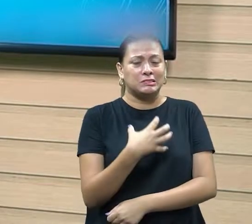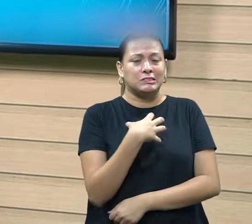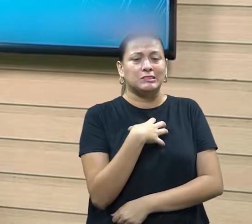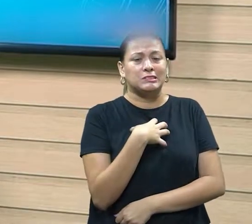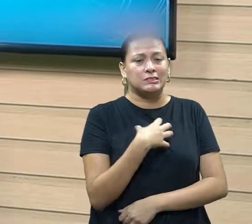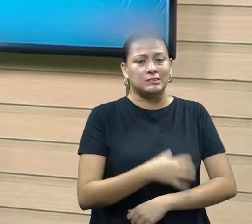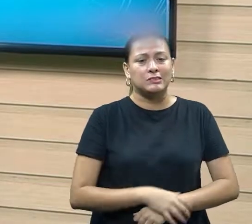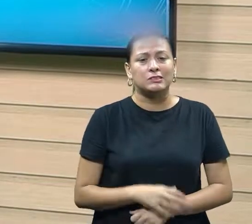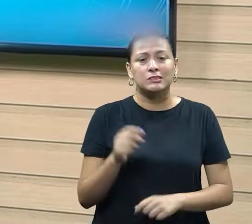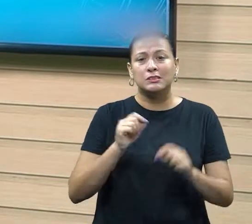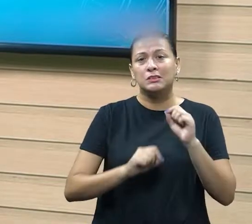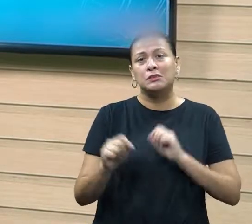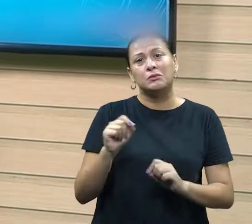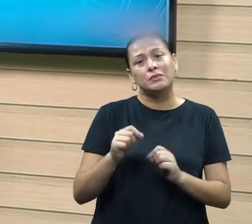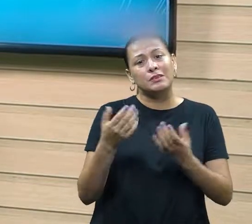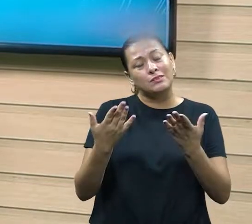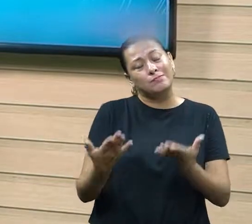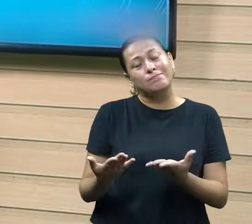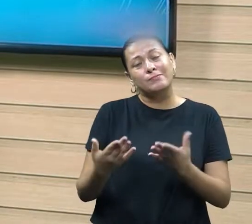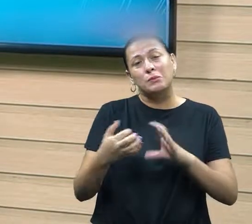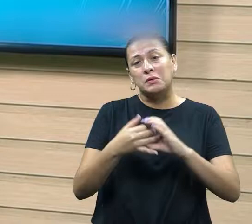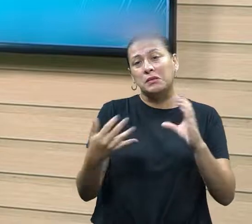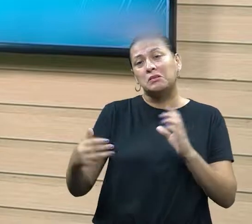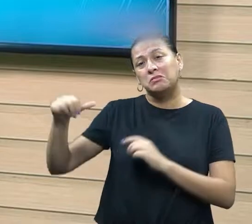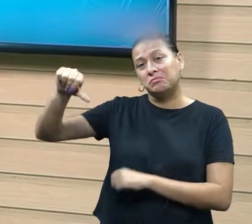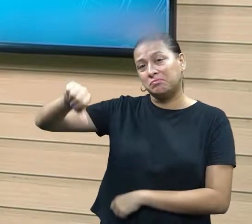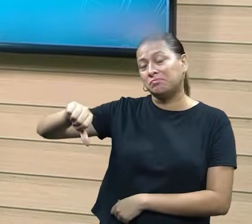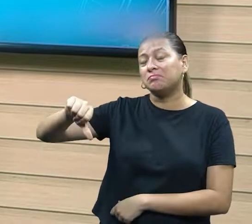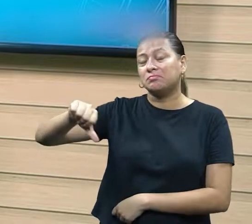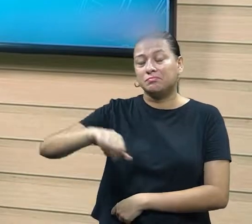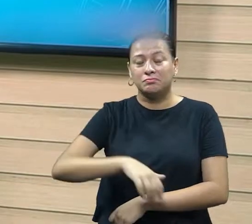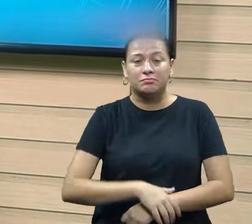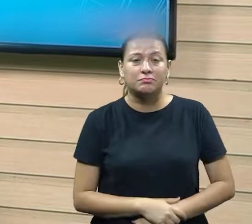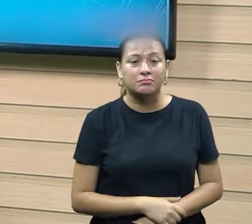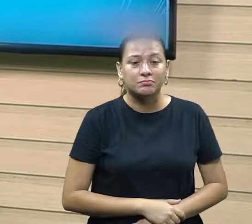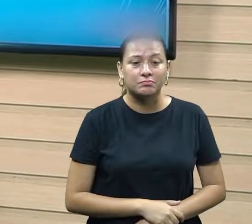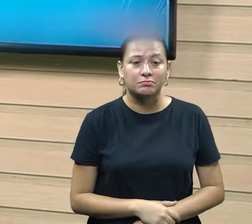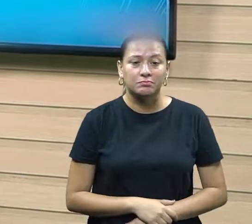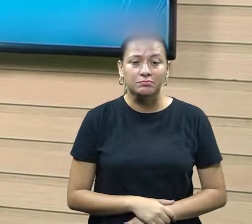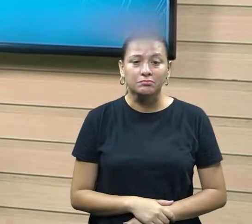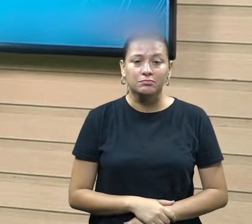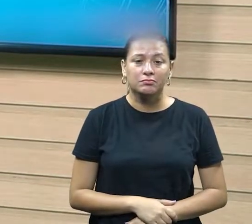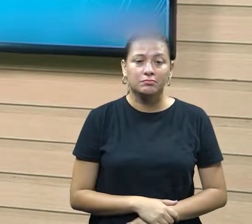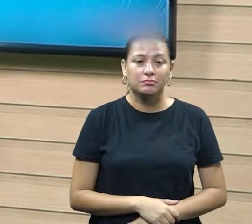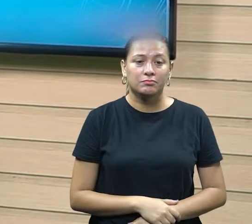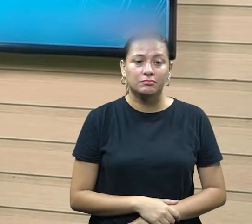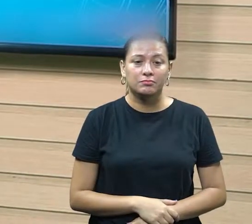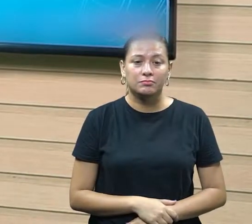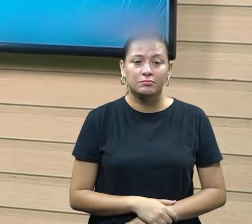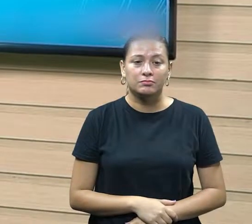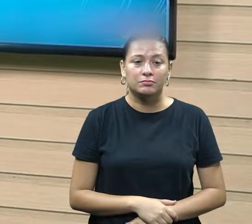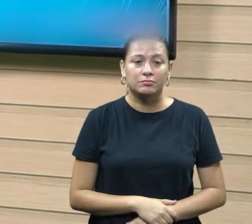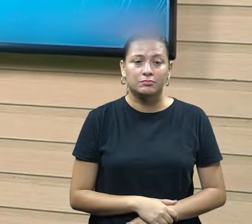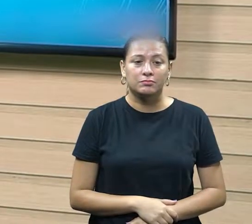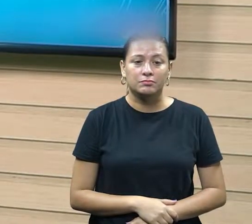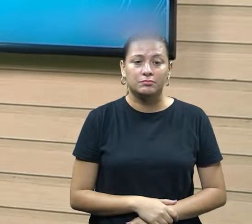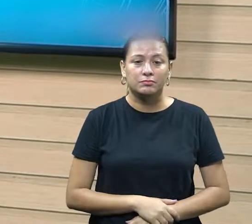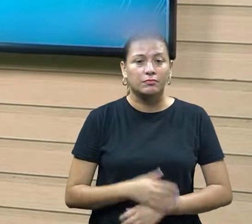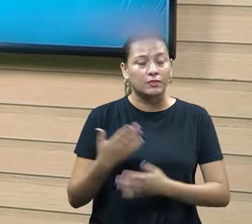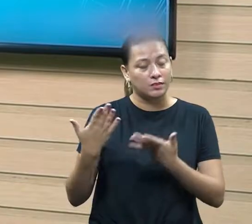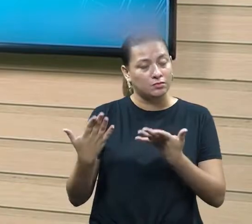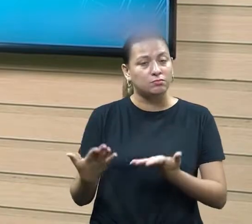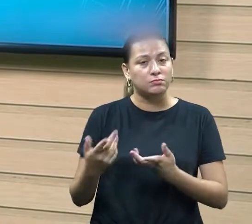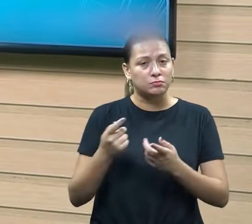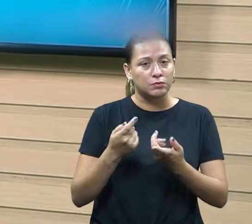podemos aqui, sublinhar com um ponto fraco, né? Quando o controlador, ele se posiciona, quando o